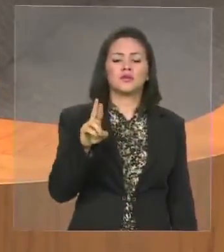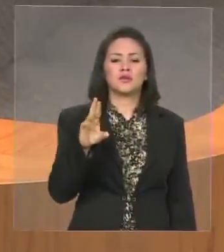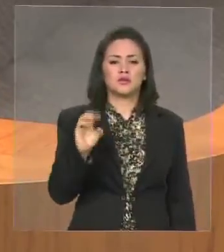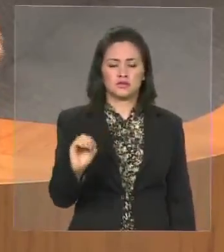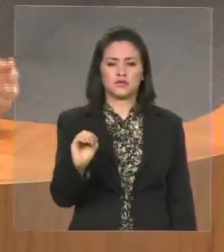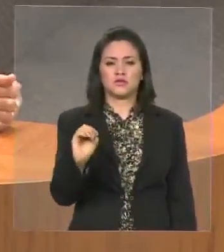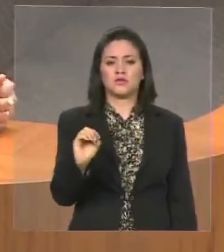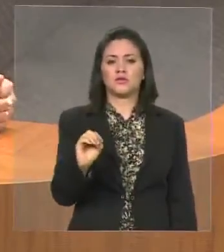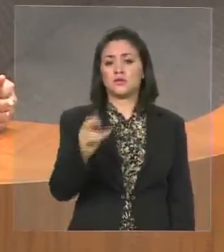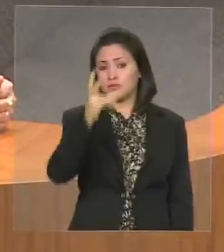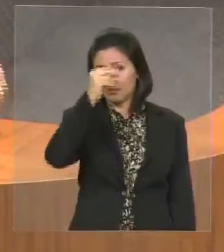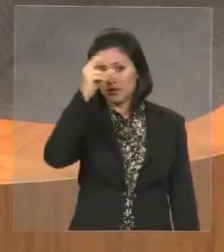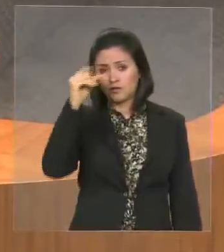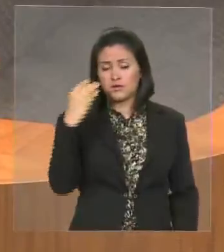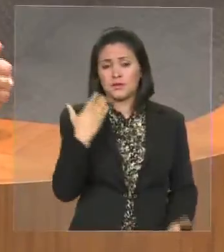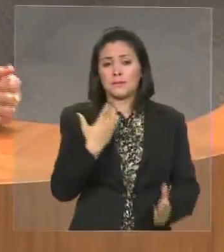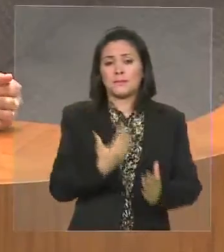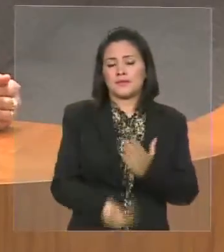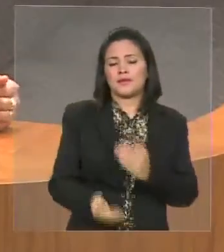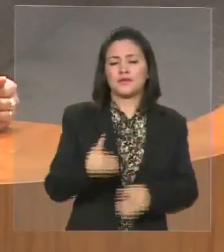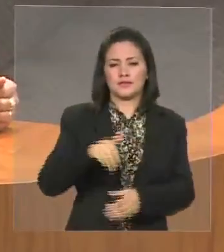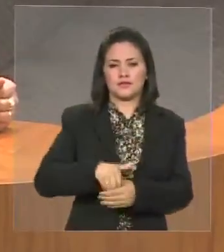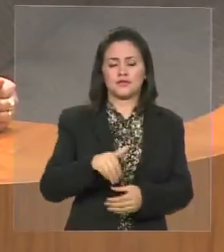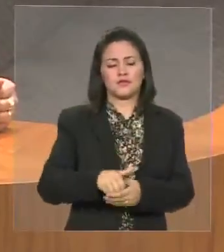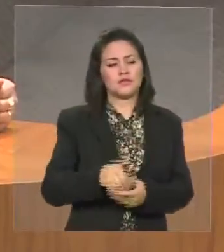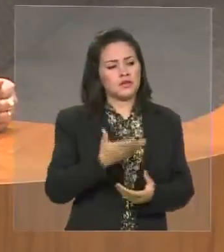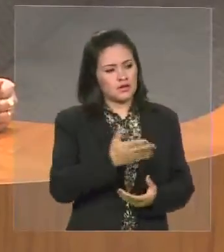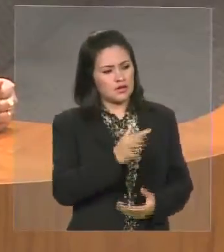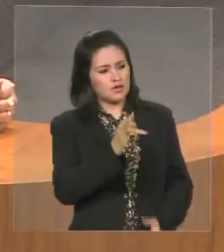Está aqui o meu colega, Fábio Macedo, sabe disso.